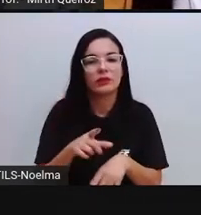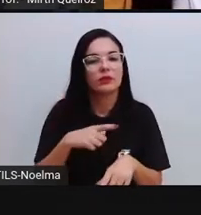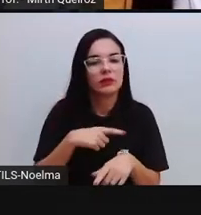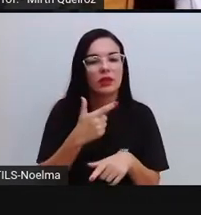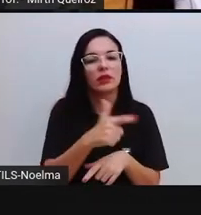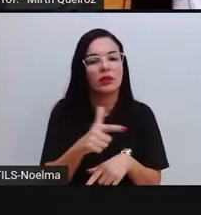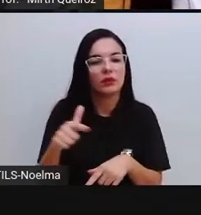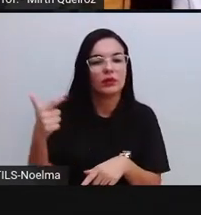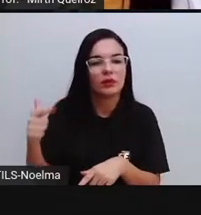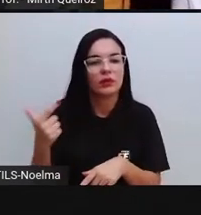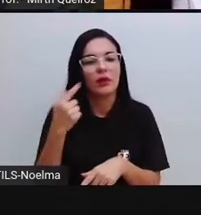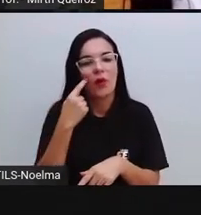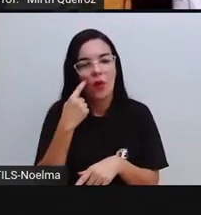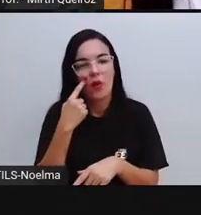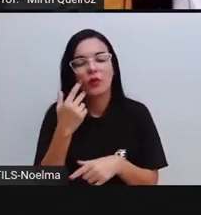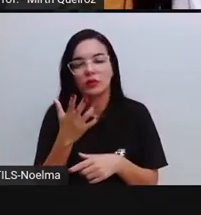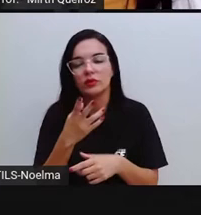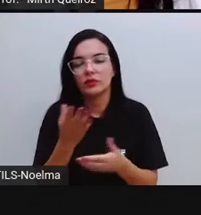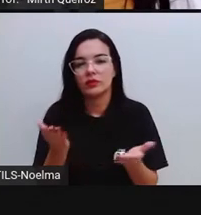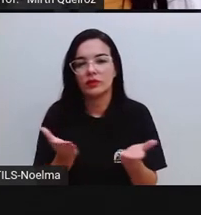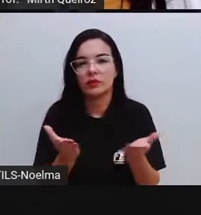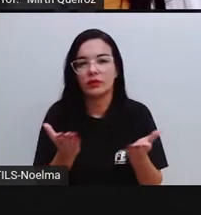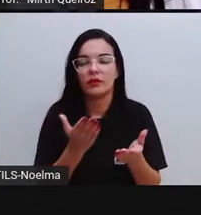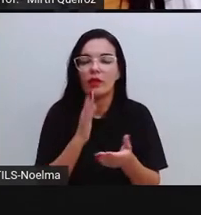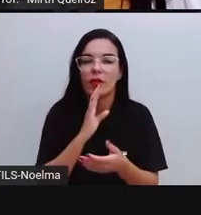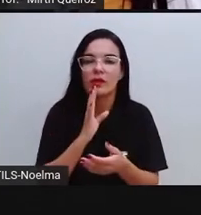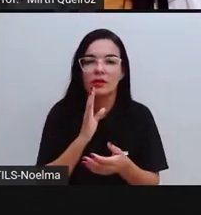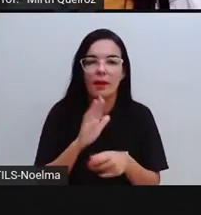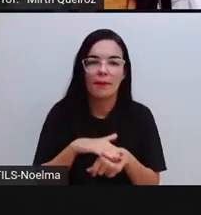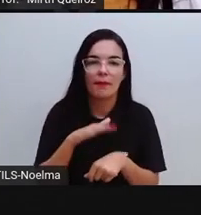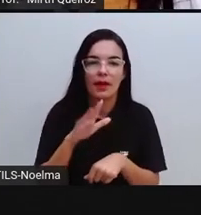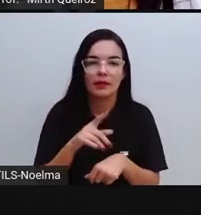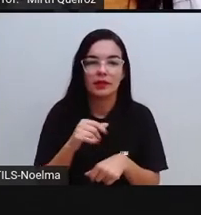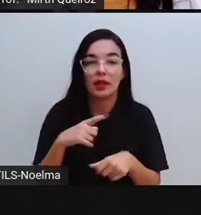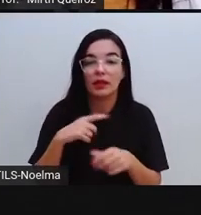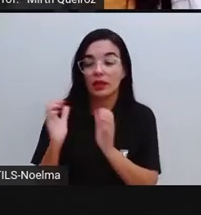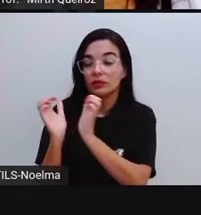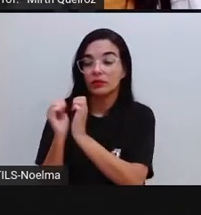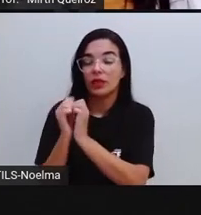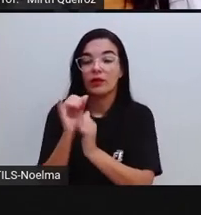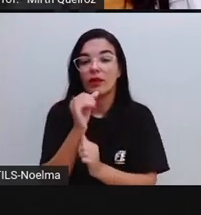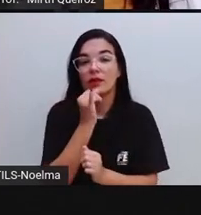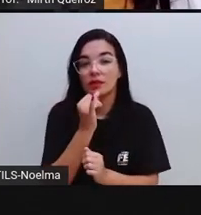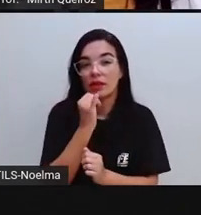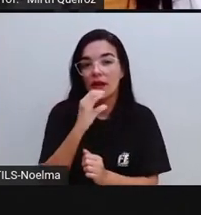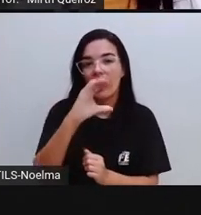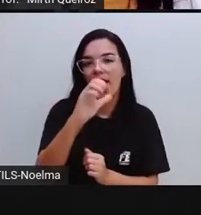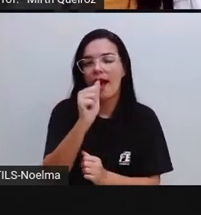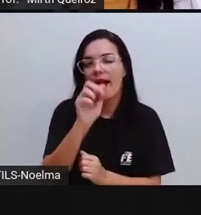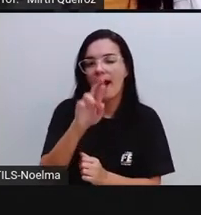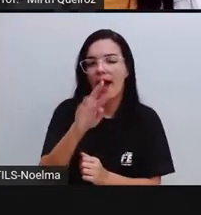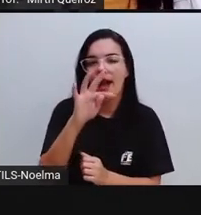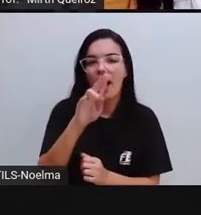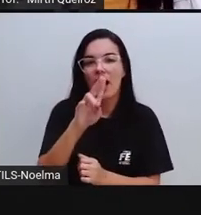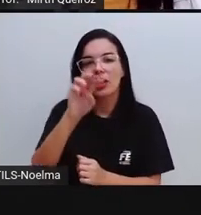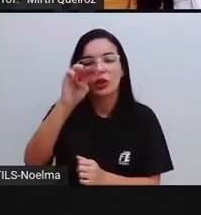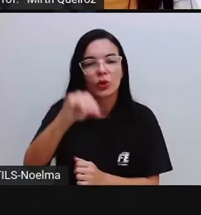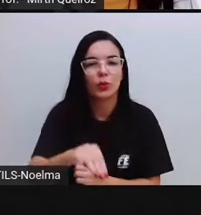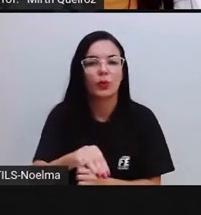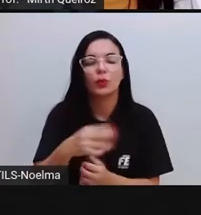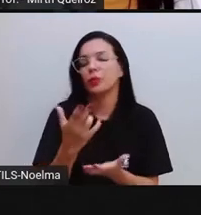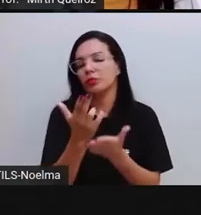como a gente irá ver hoje dentro do jornal. Gêneros como, por exemplo, cartum, nós temos dentro do